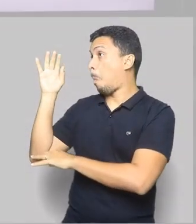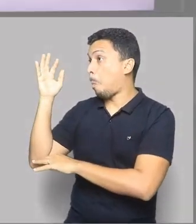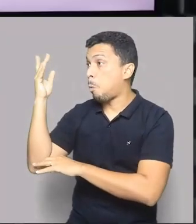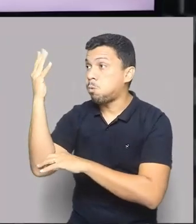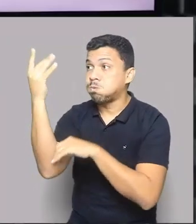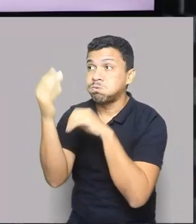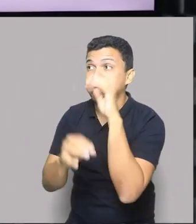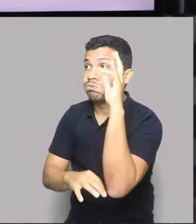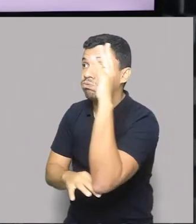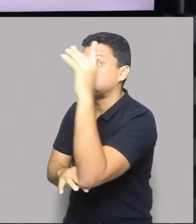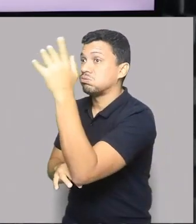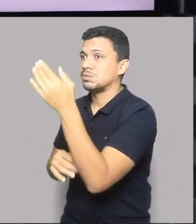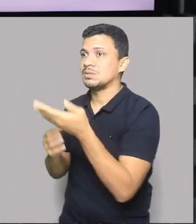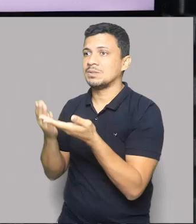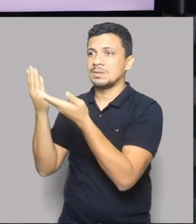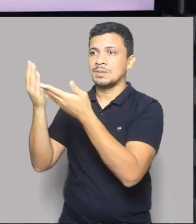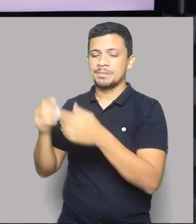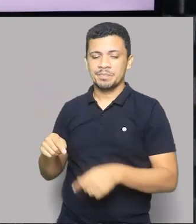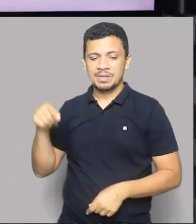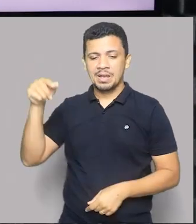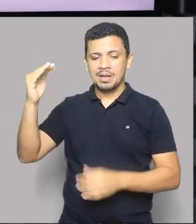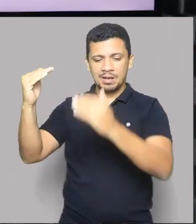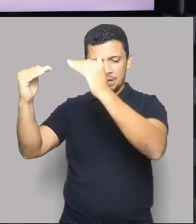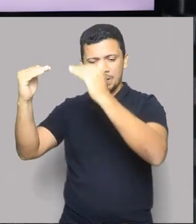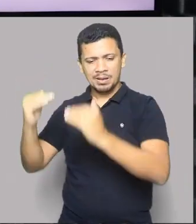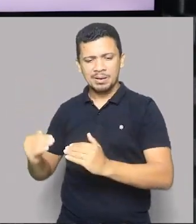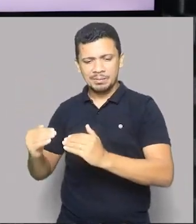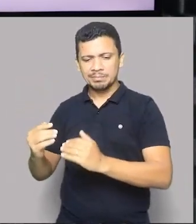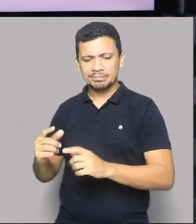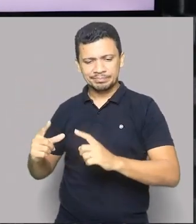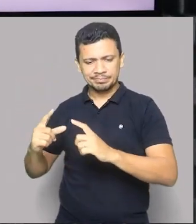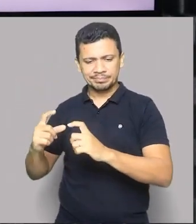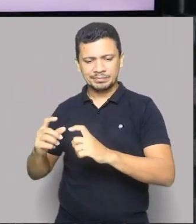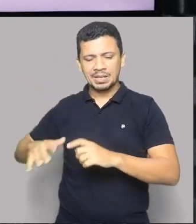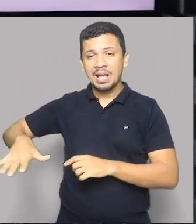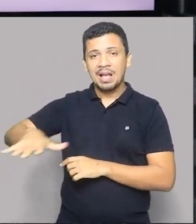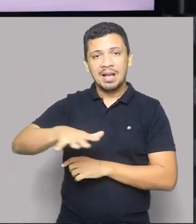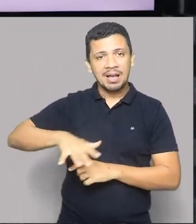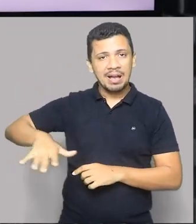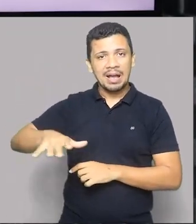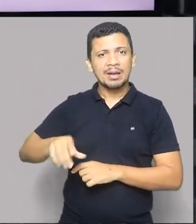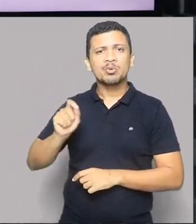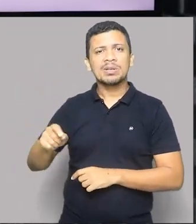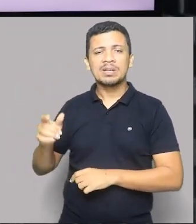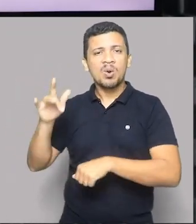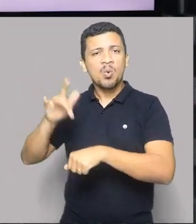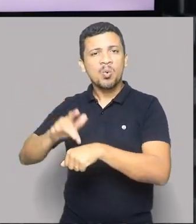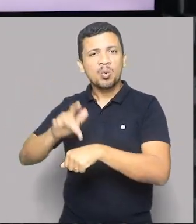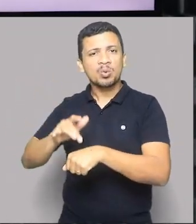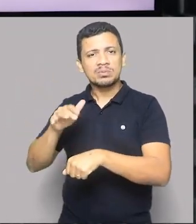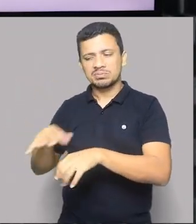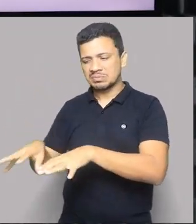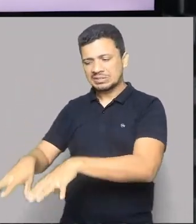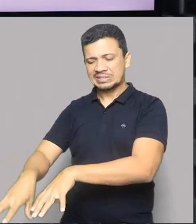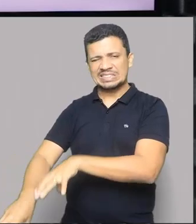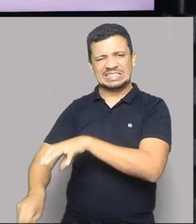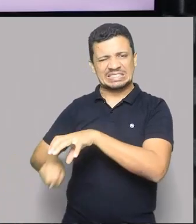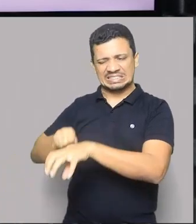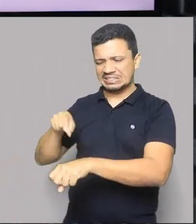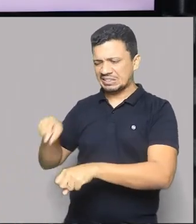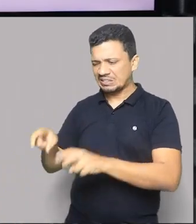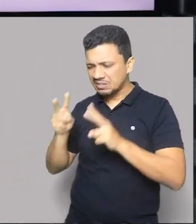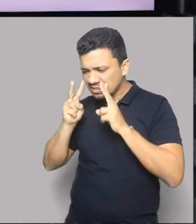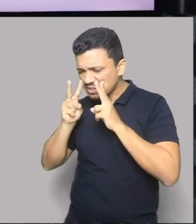densa. Essa imagem aqui abaixo, a área do garimpo, que deixa os seus vestígios,